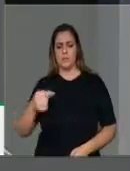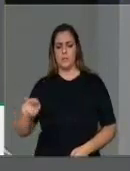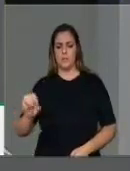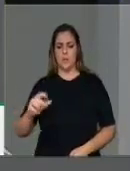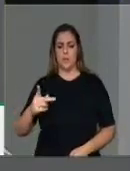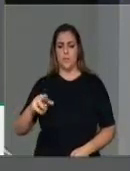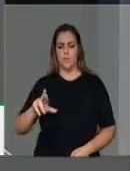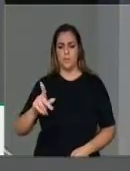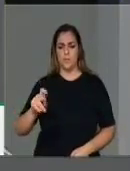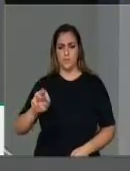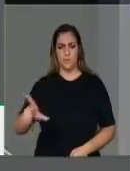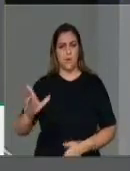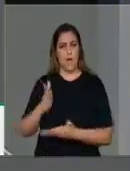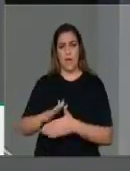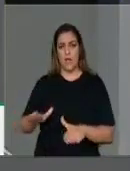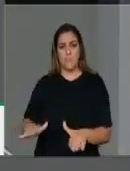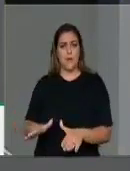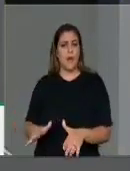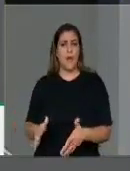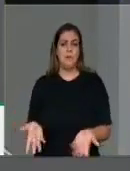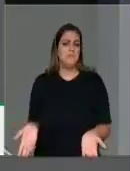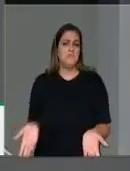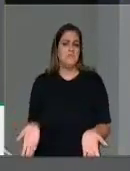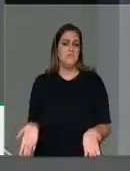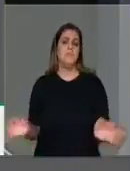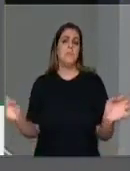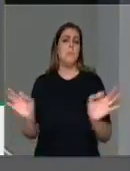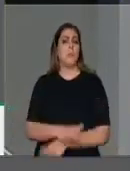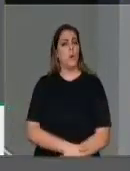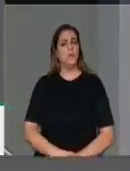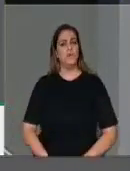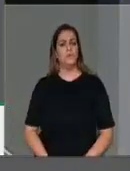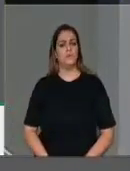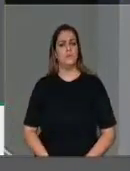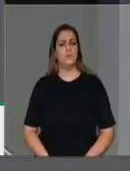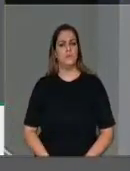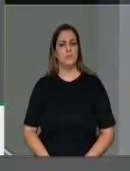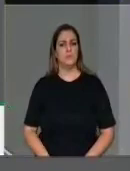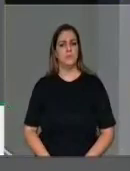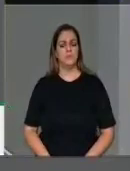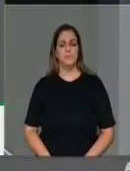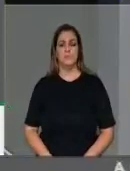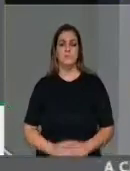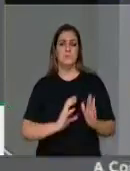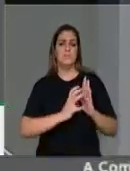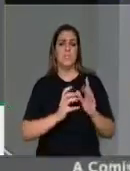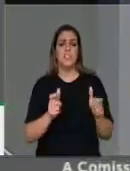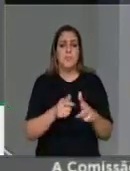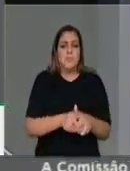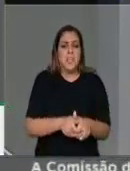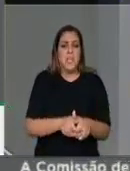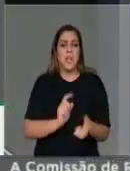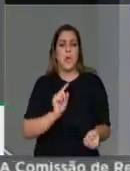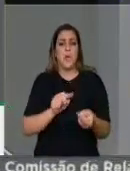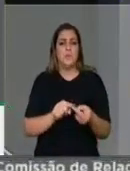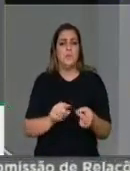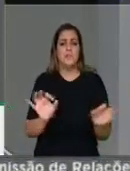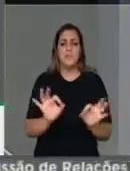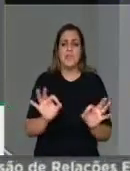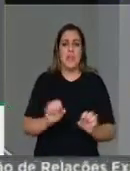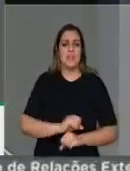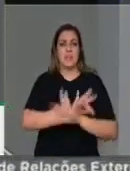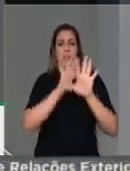um golpe nos pequenos partidos não ideológicos que querem se